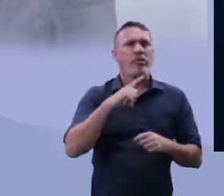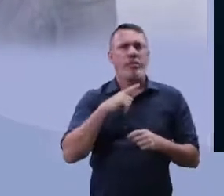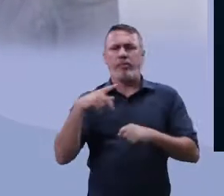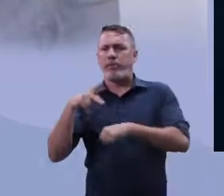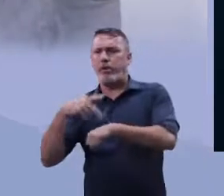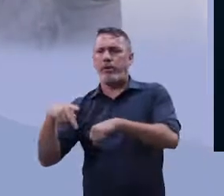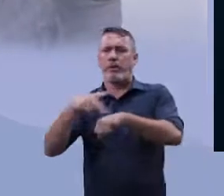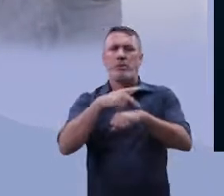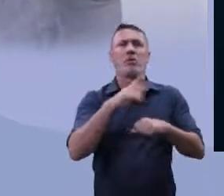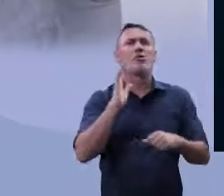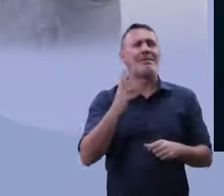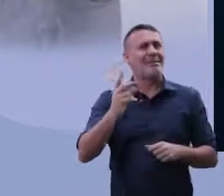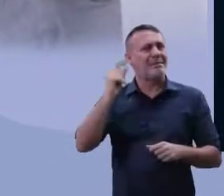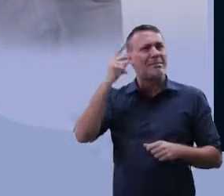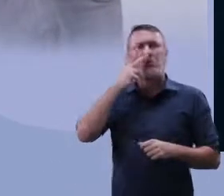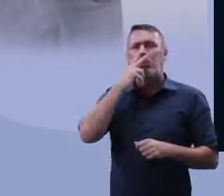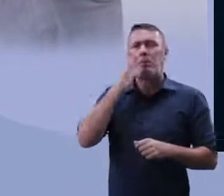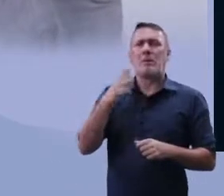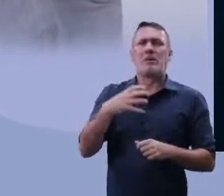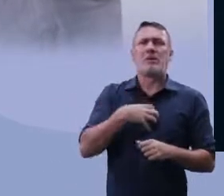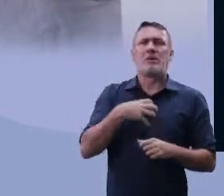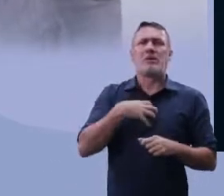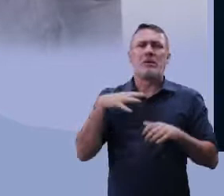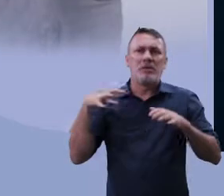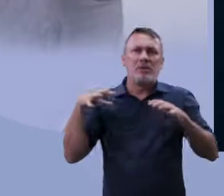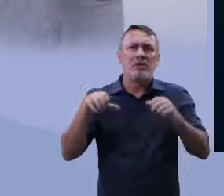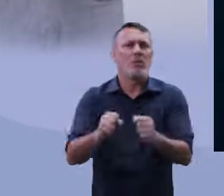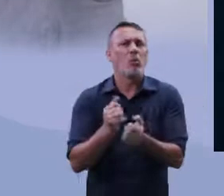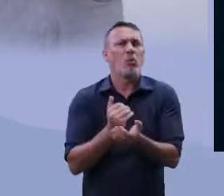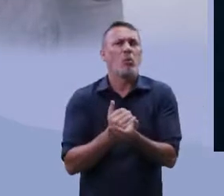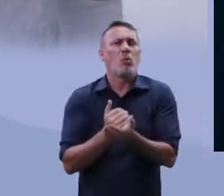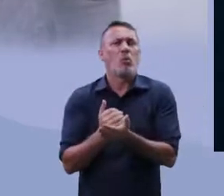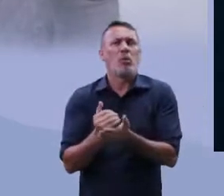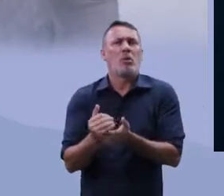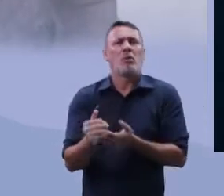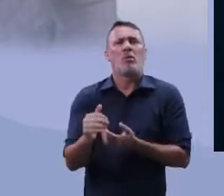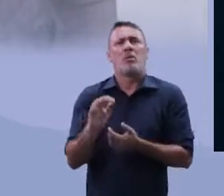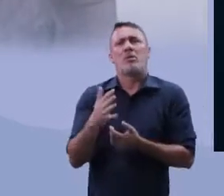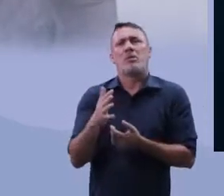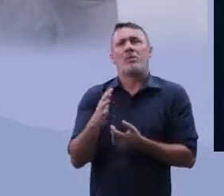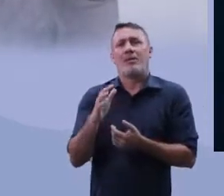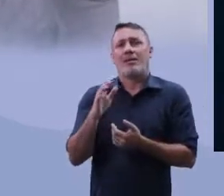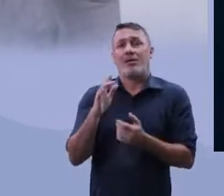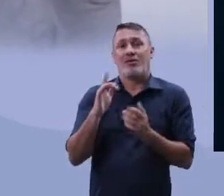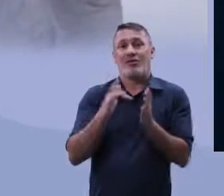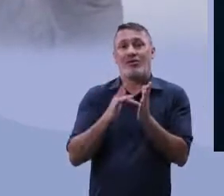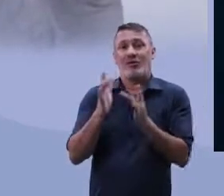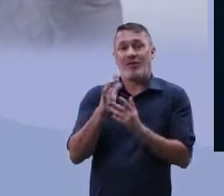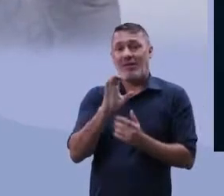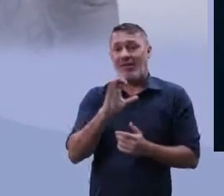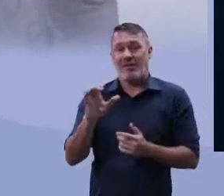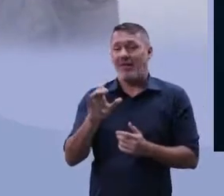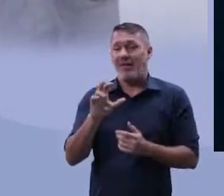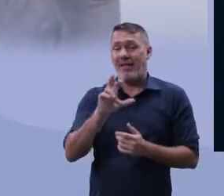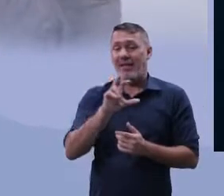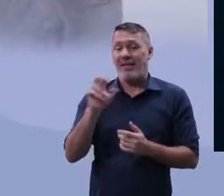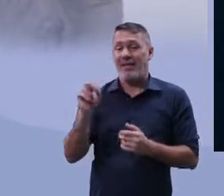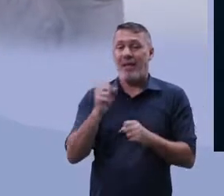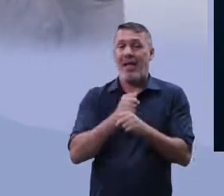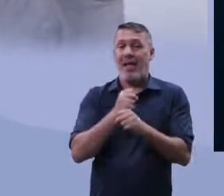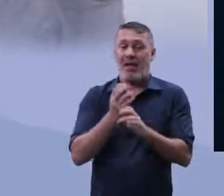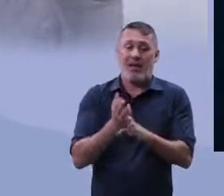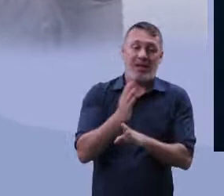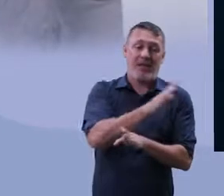há registros de pelo menos 500 anos antes de Cristo, eles já